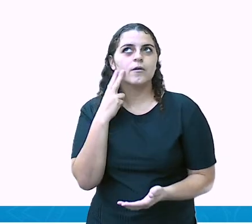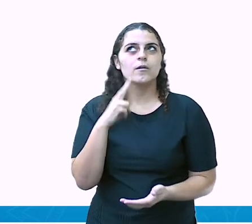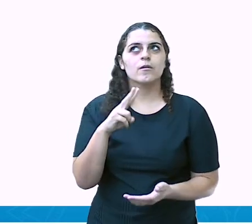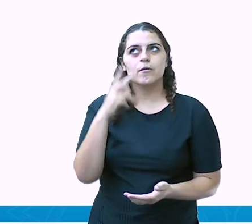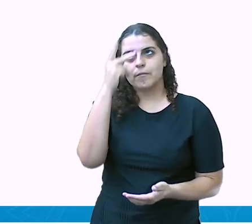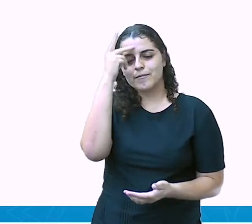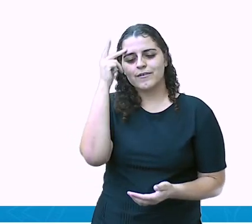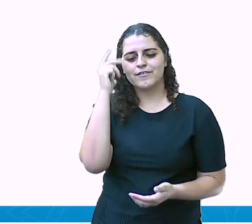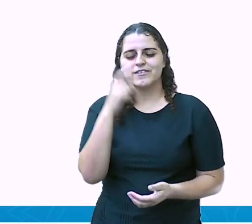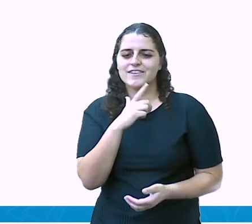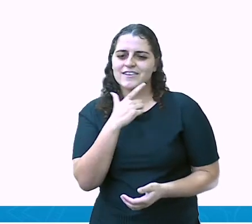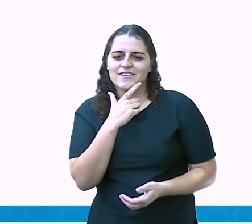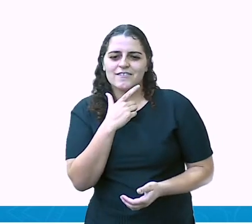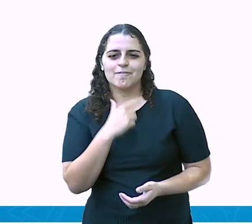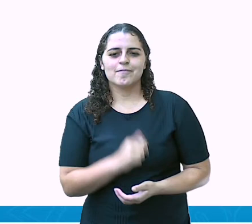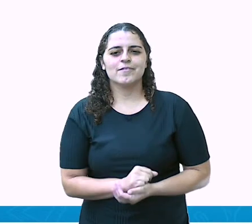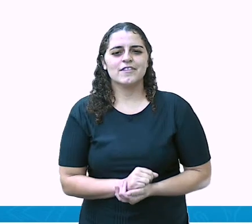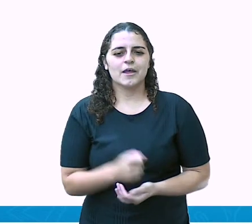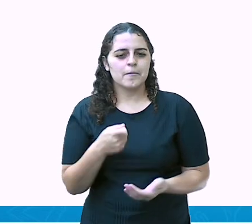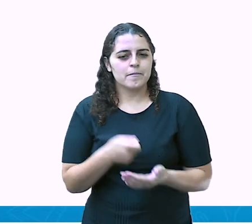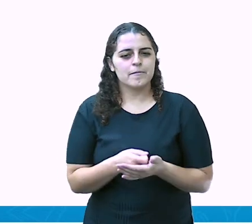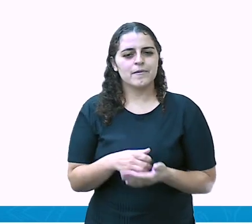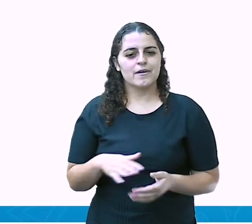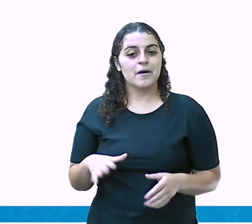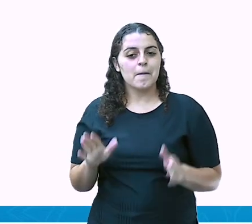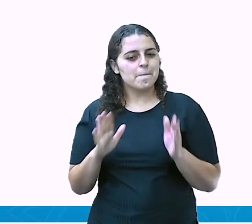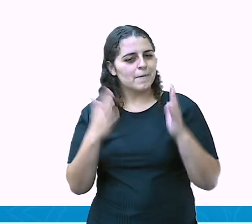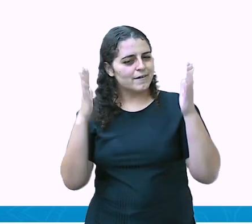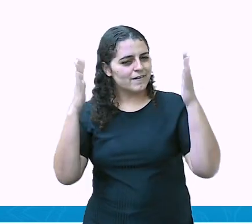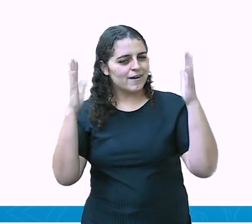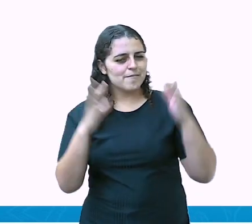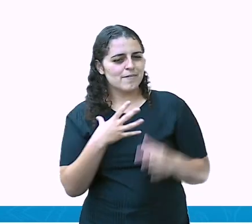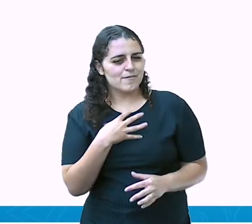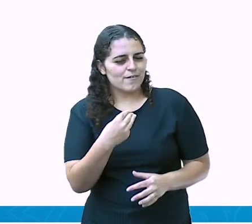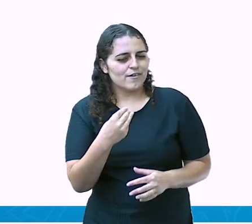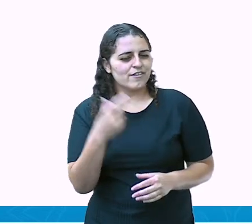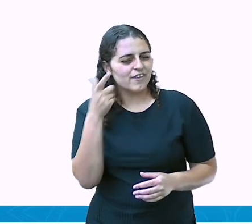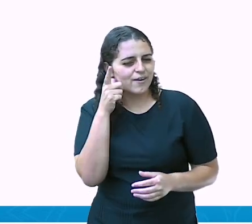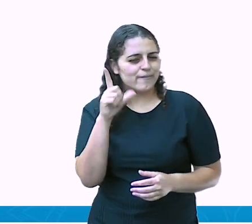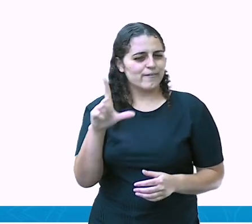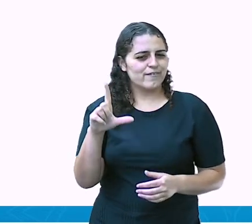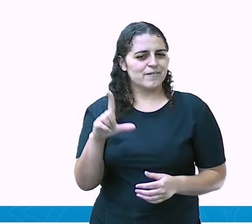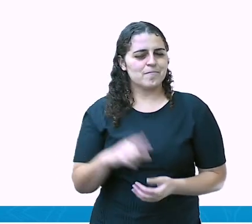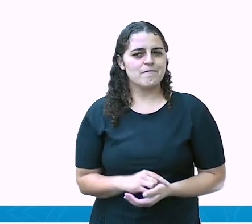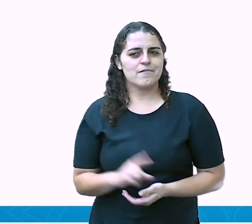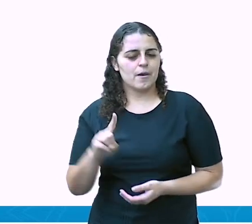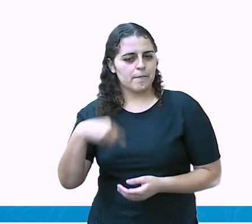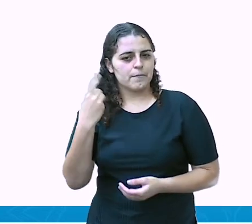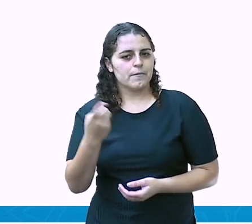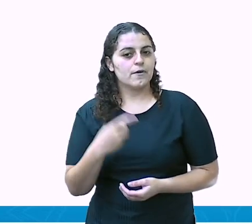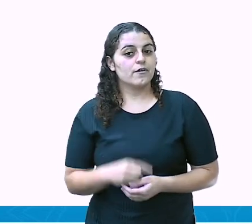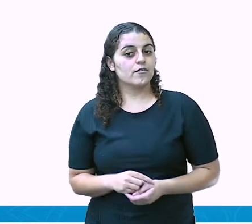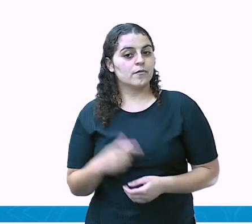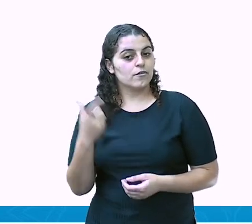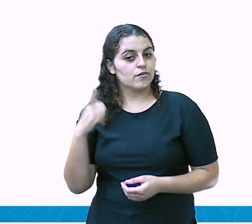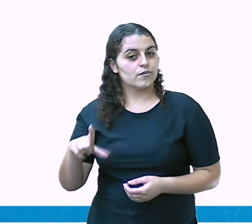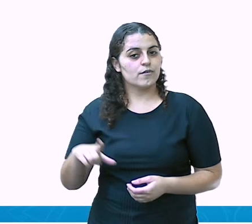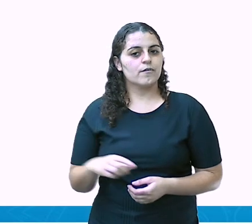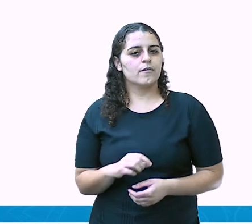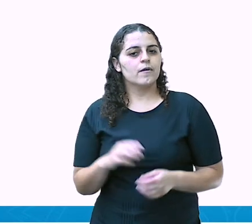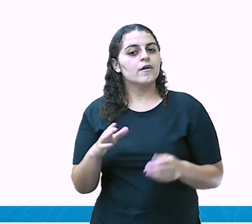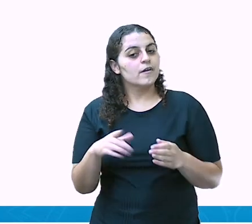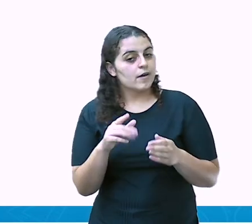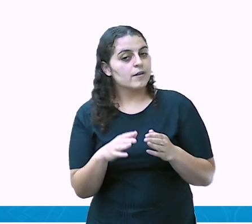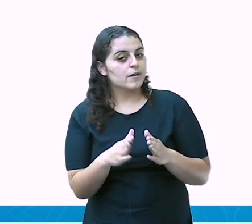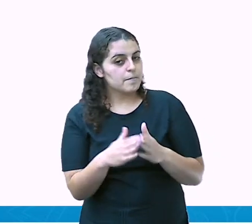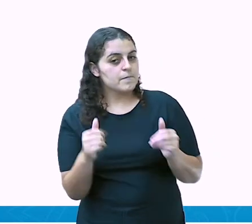pessoa, ela deu um sorriso, pagou, saia de lá, parabéns meu filho, você conseguiu isso mesmo. Da próxima vez a gente vai tentar pedir um pão,